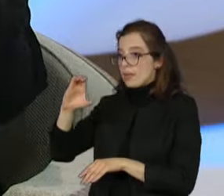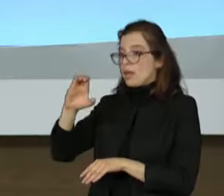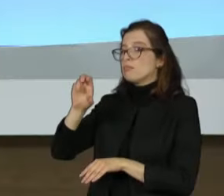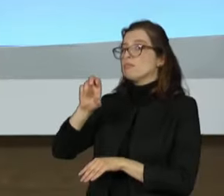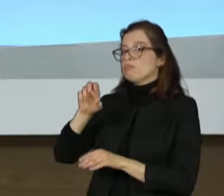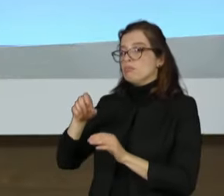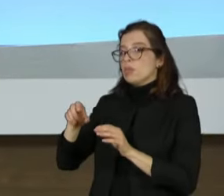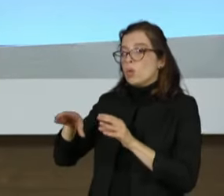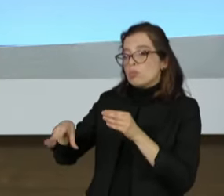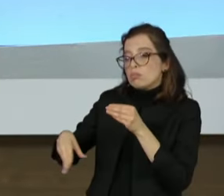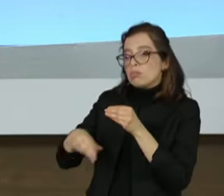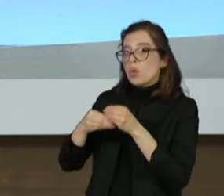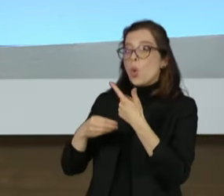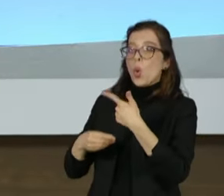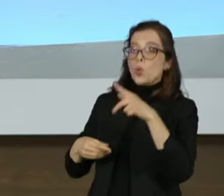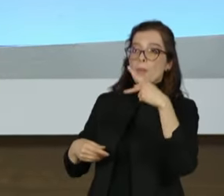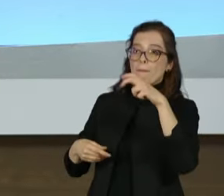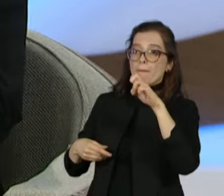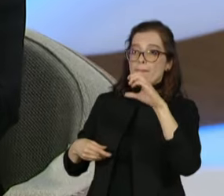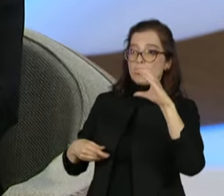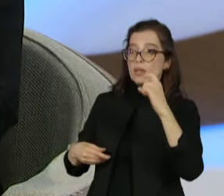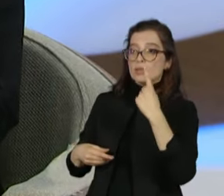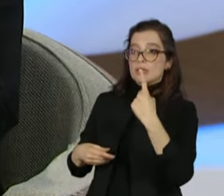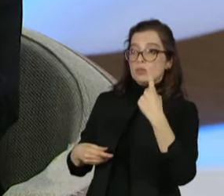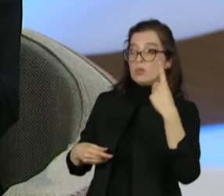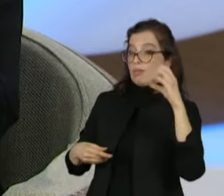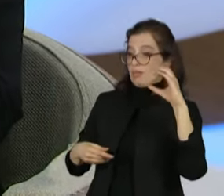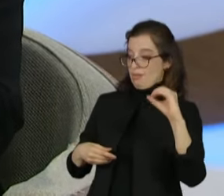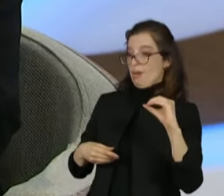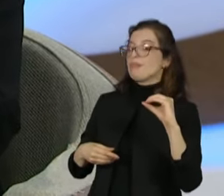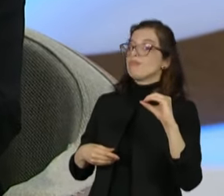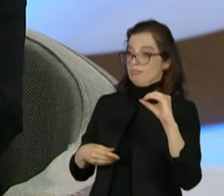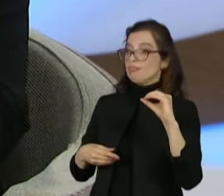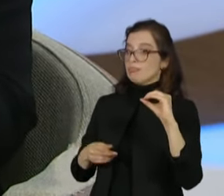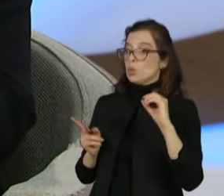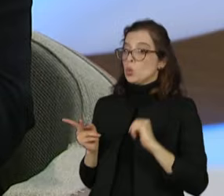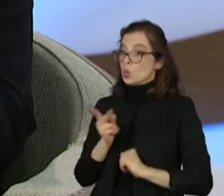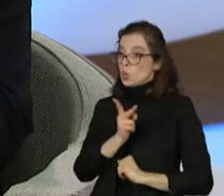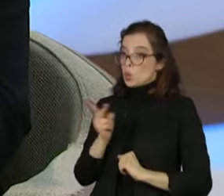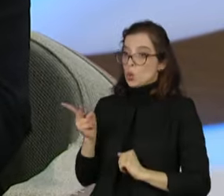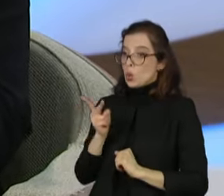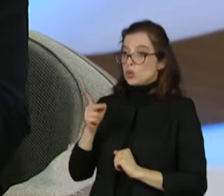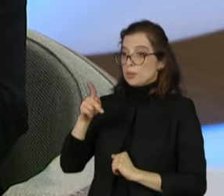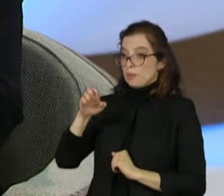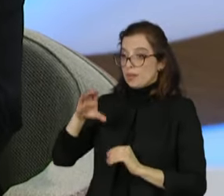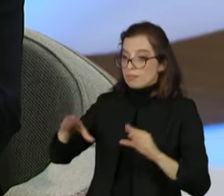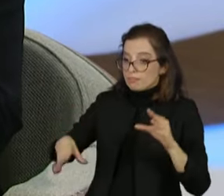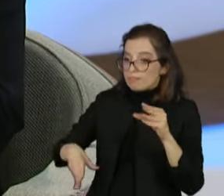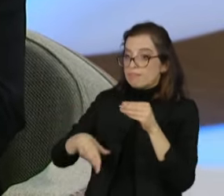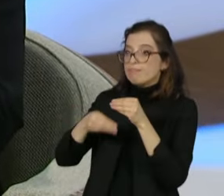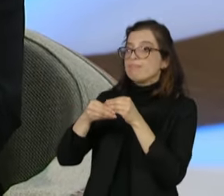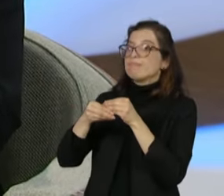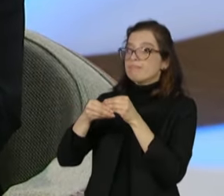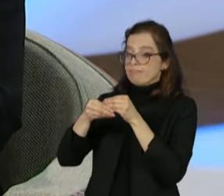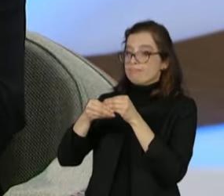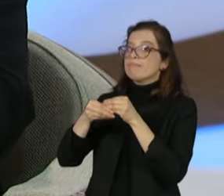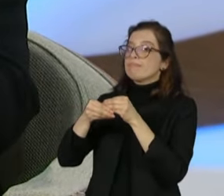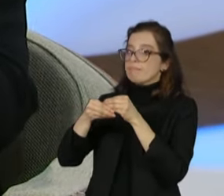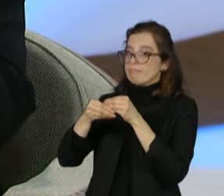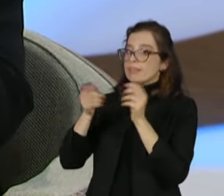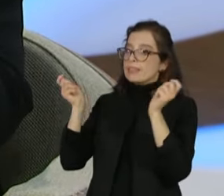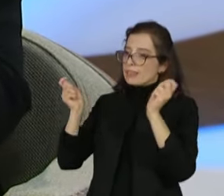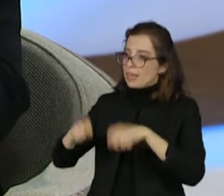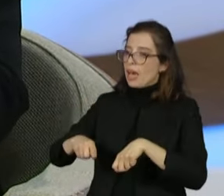pode não ser a ideal, mas ela uma boa reforma, uma reforma que dá um passo decisivo para um sistema